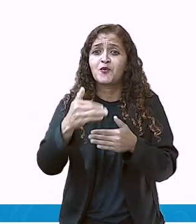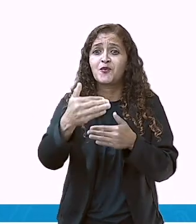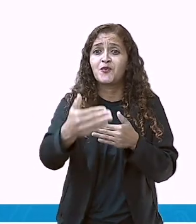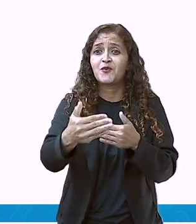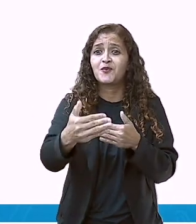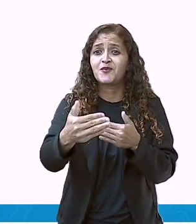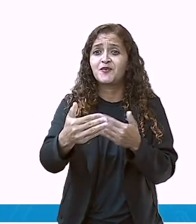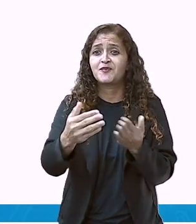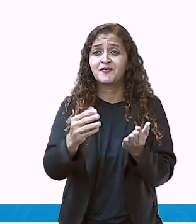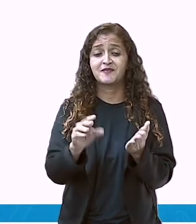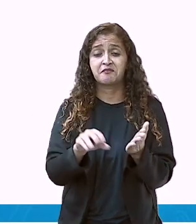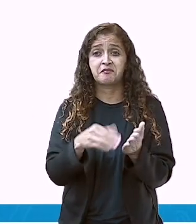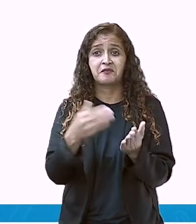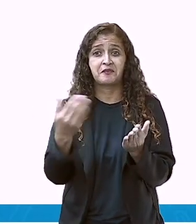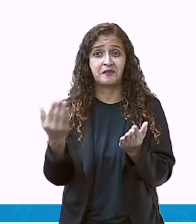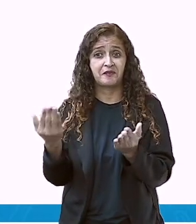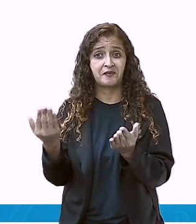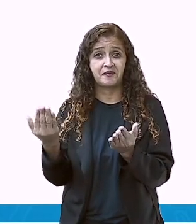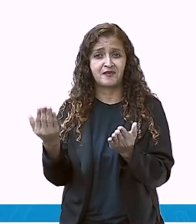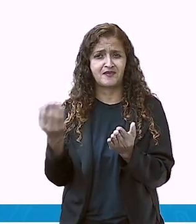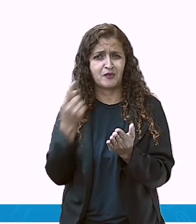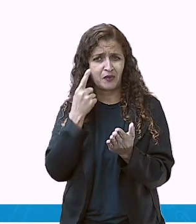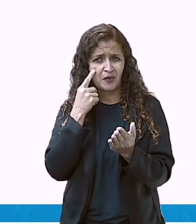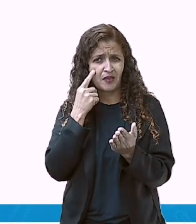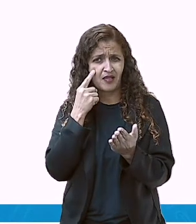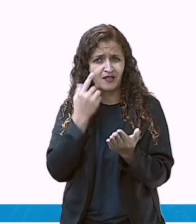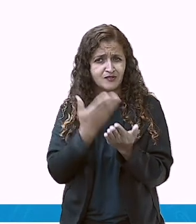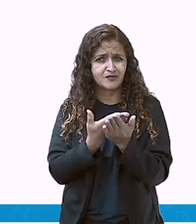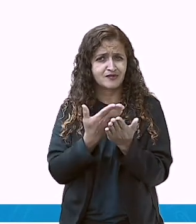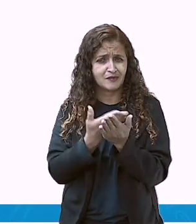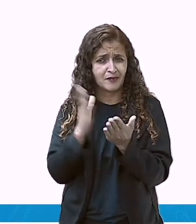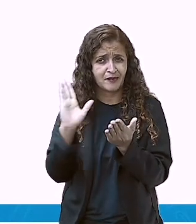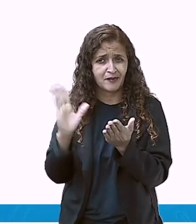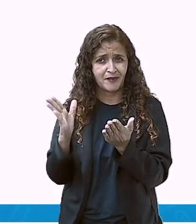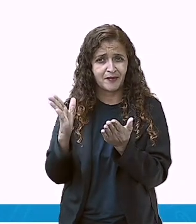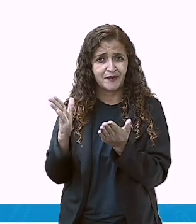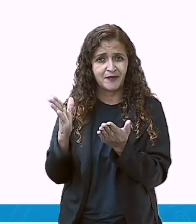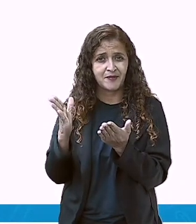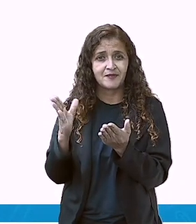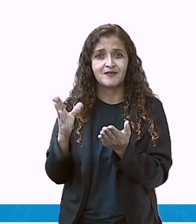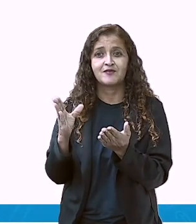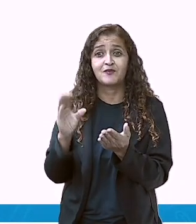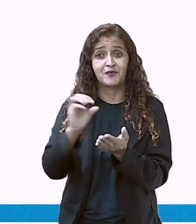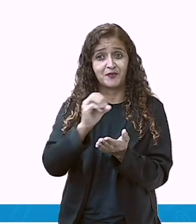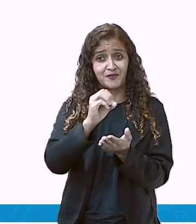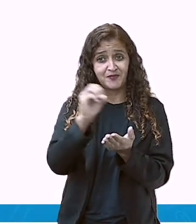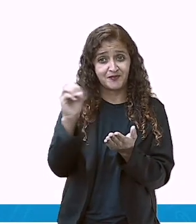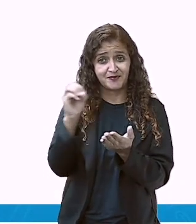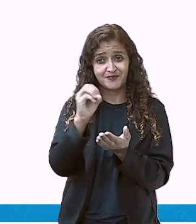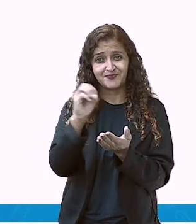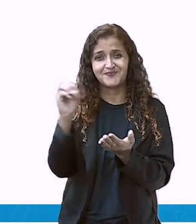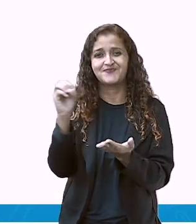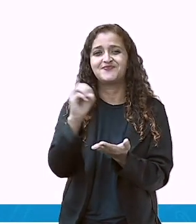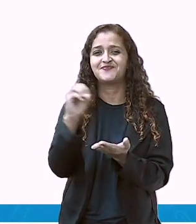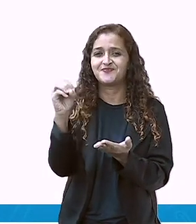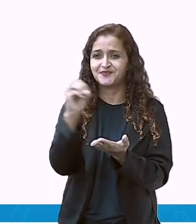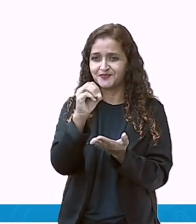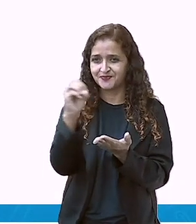tem? Depois do setembro? Nós estudamos quando estava o calendário todo. Vamos ver? Setembro é o outubro.